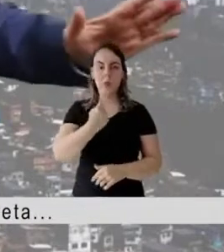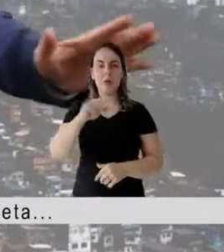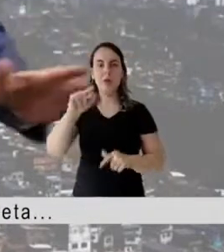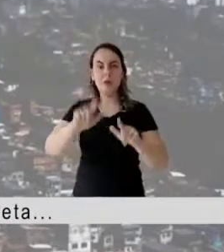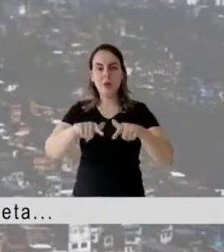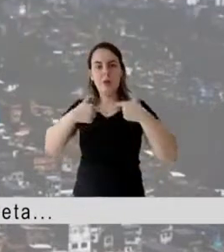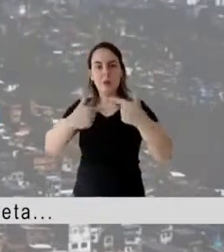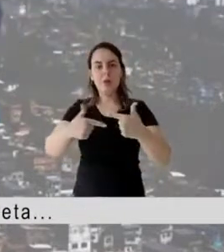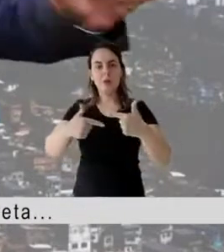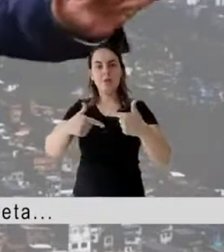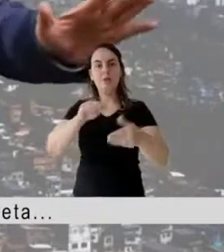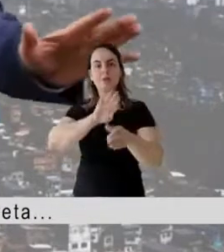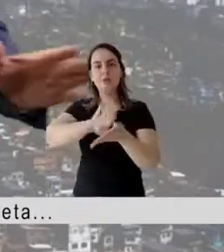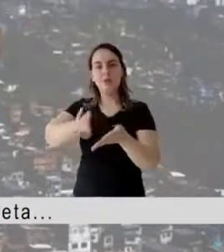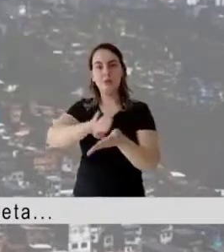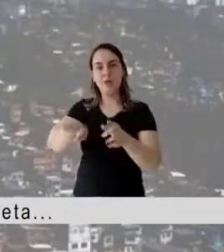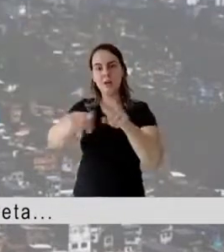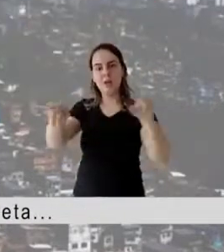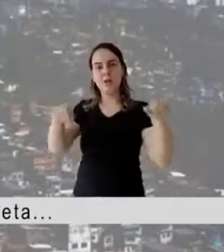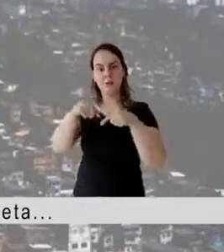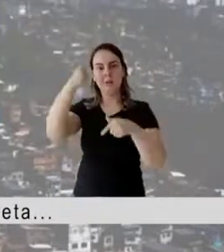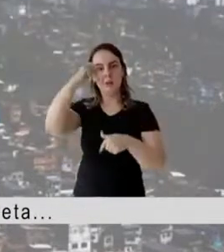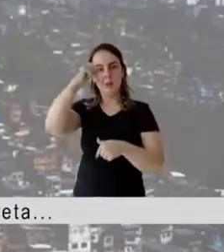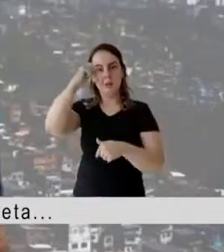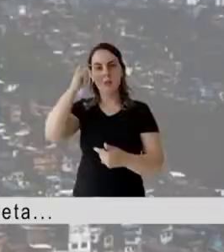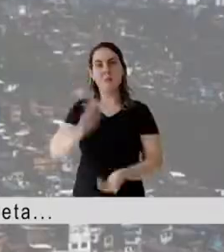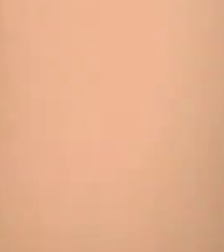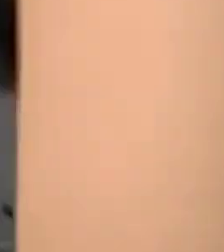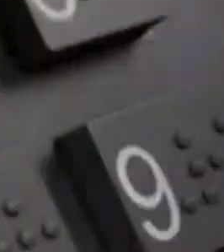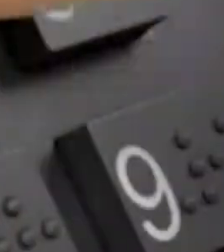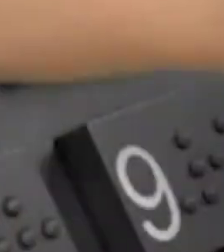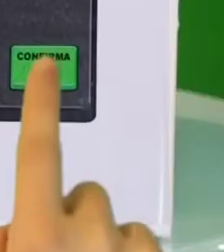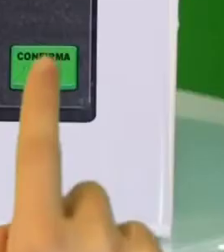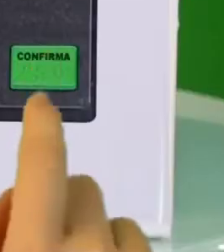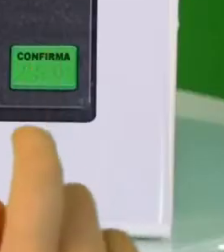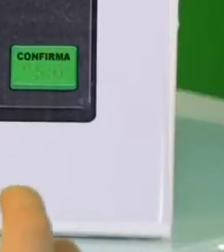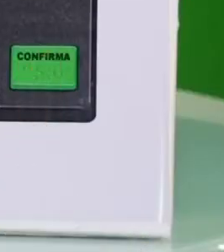existe uma senha, um número capaz de romper a caixa preta